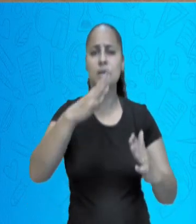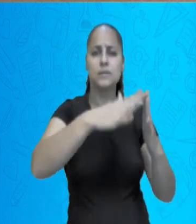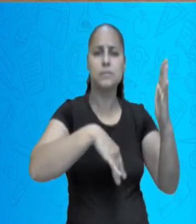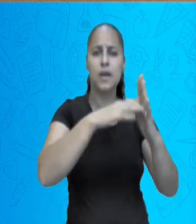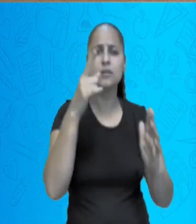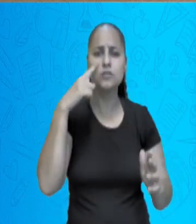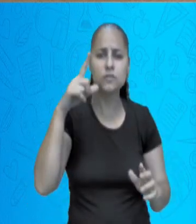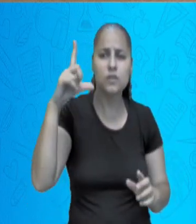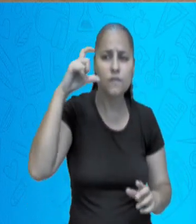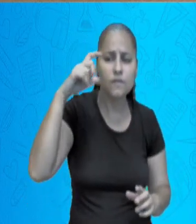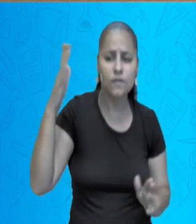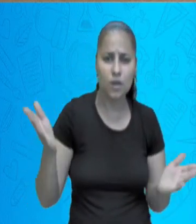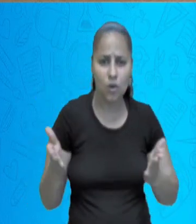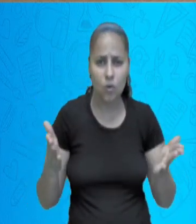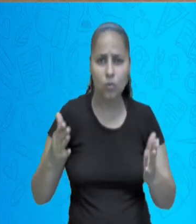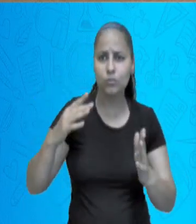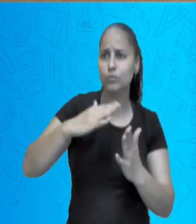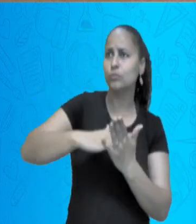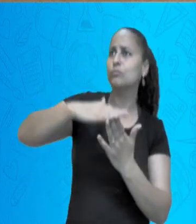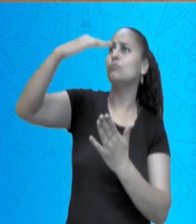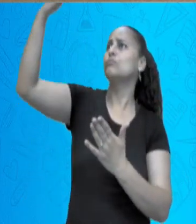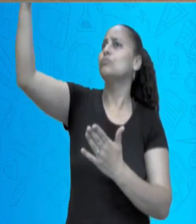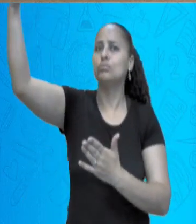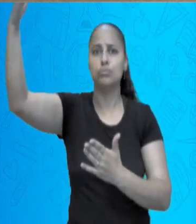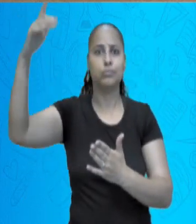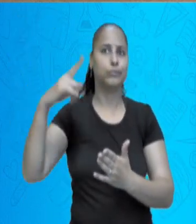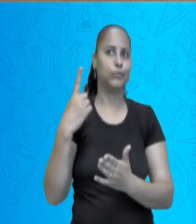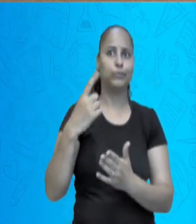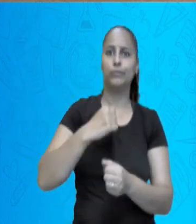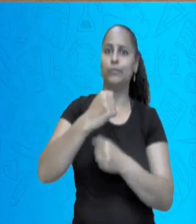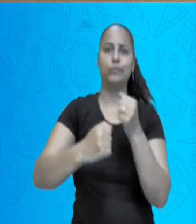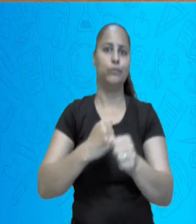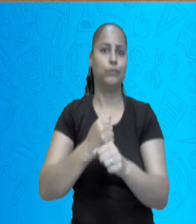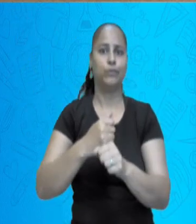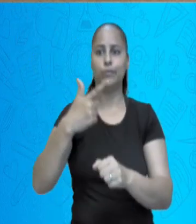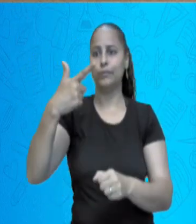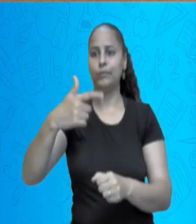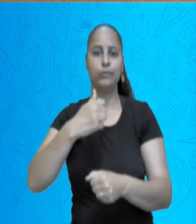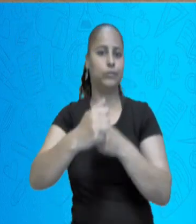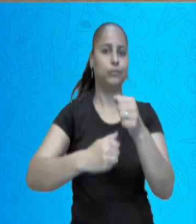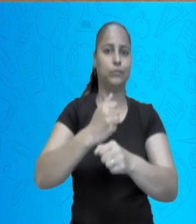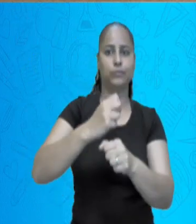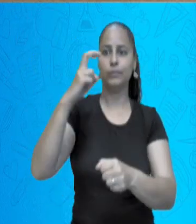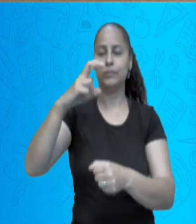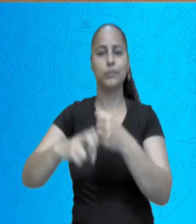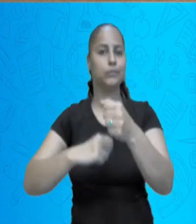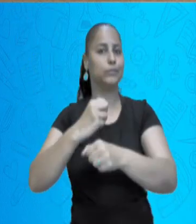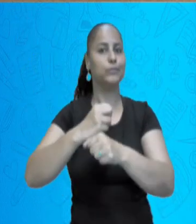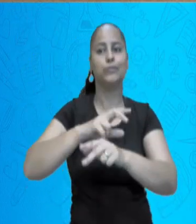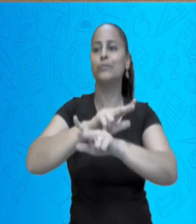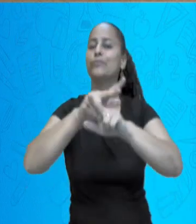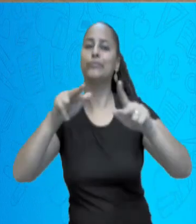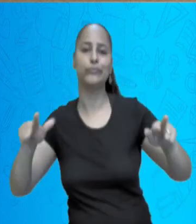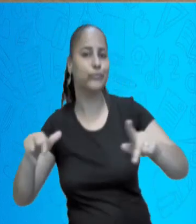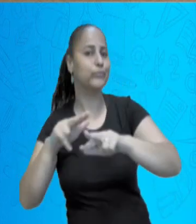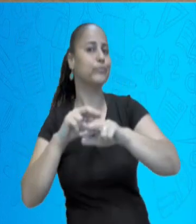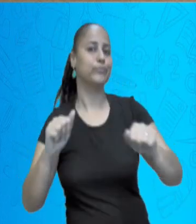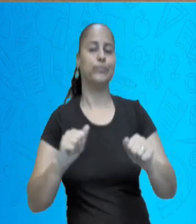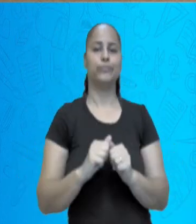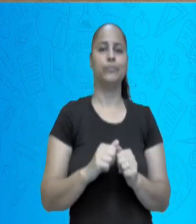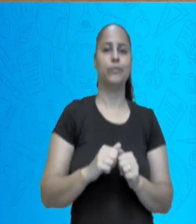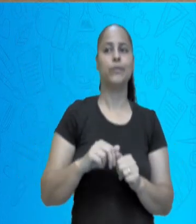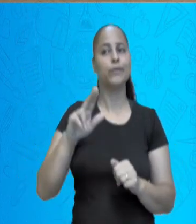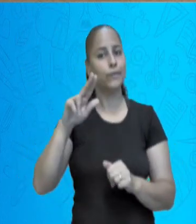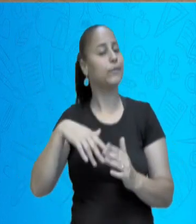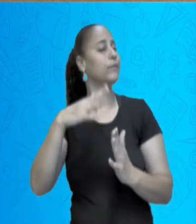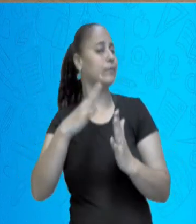mesmas fotografias que nós vimos hoje, daqui a um ano, dois, cinco anos, será completamente diferente. Vai deixar